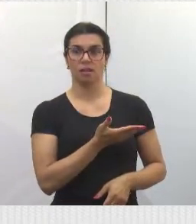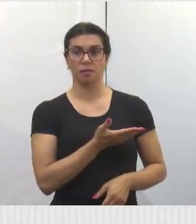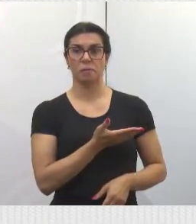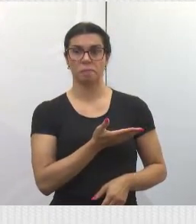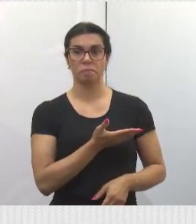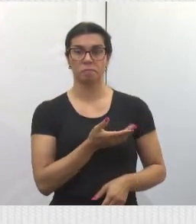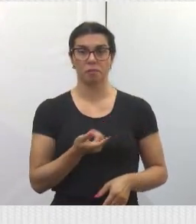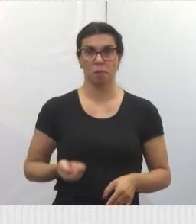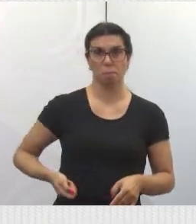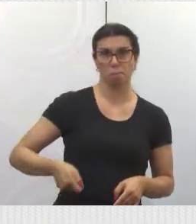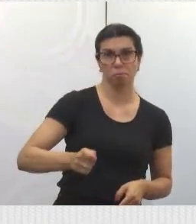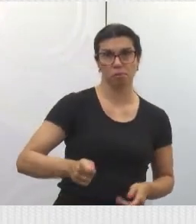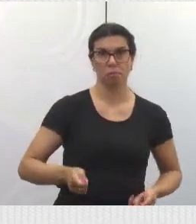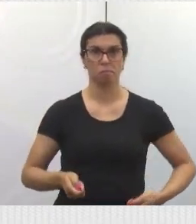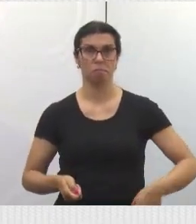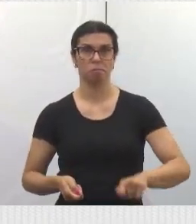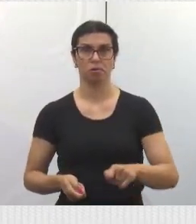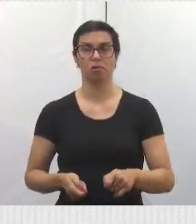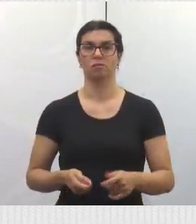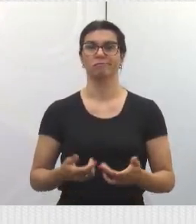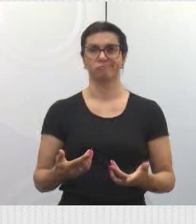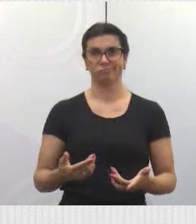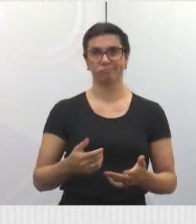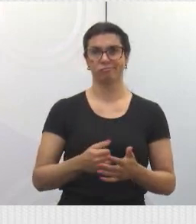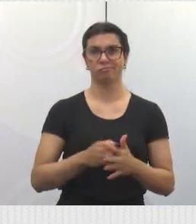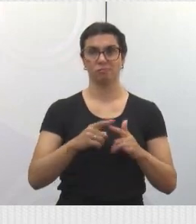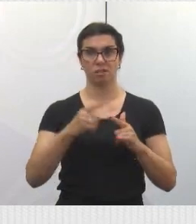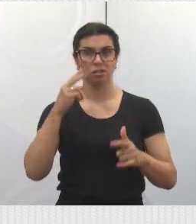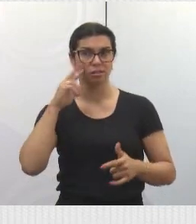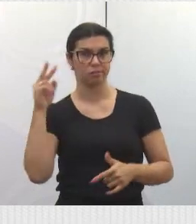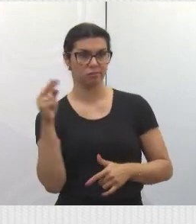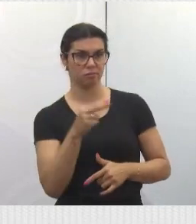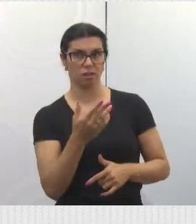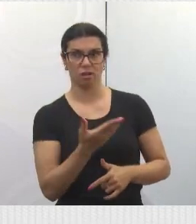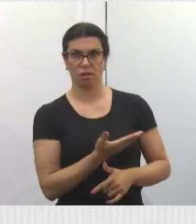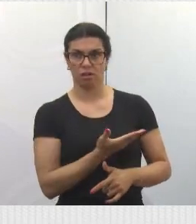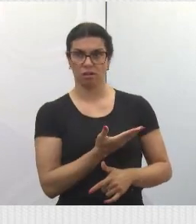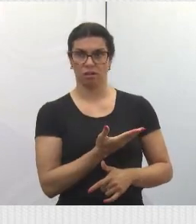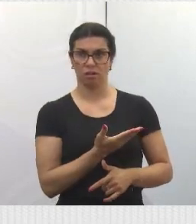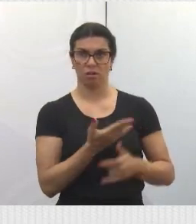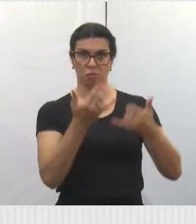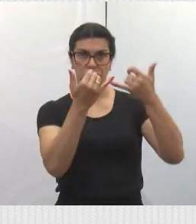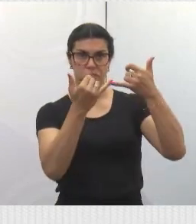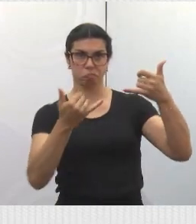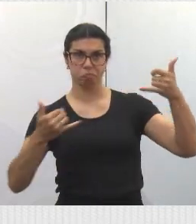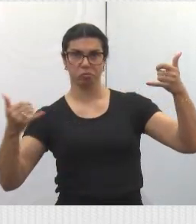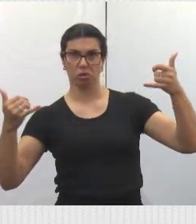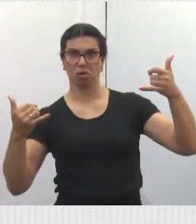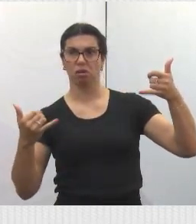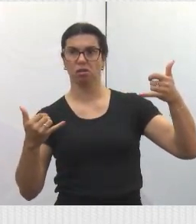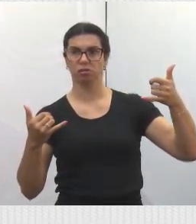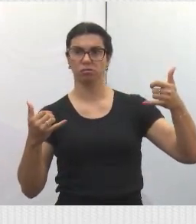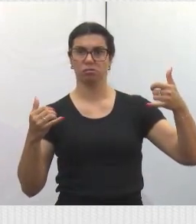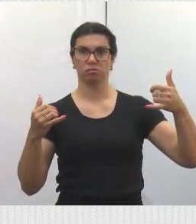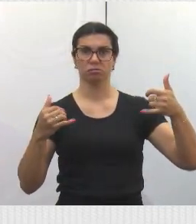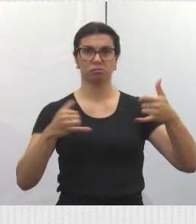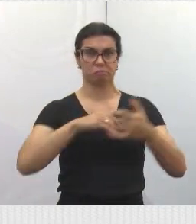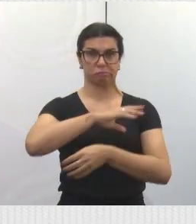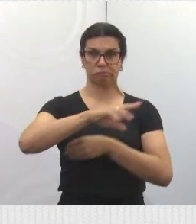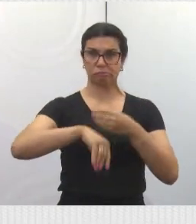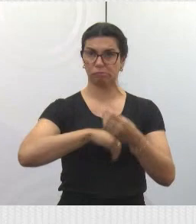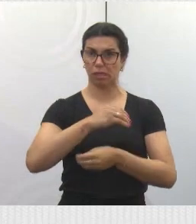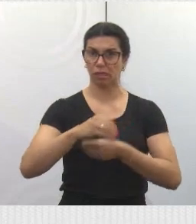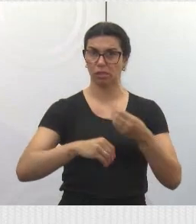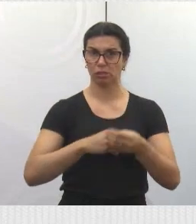atletas, treinam para representar a nossa cidade. Olha só os fios, soltos, expostos, o